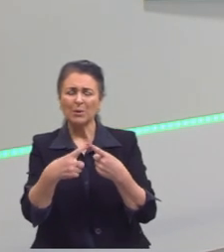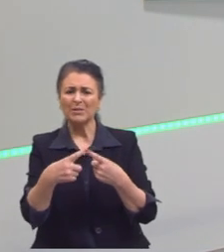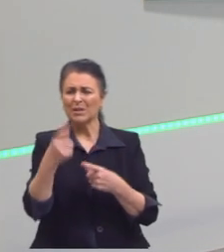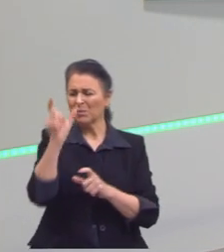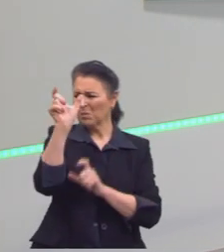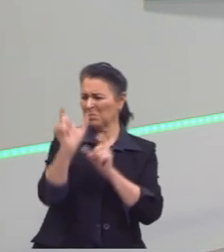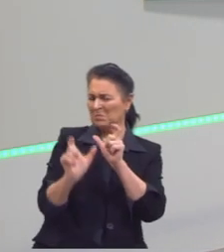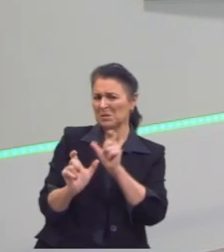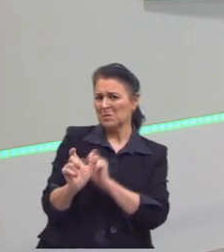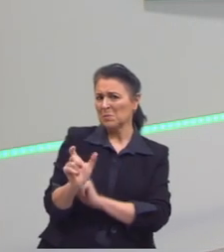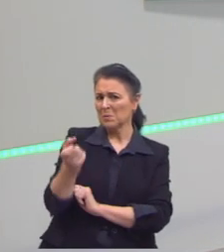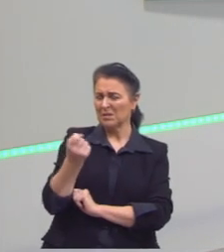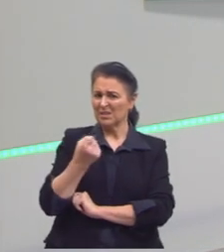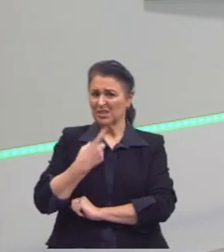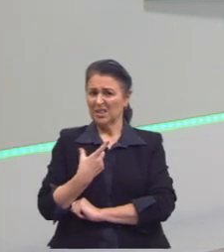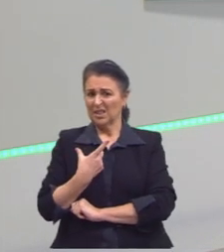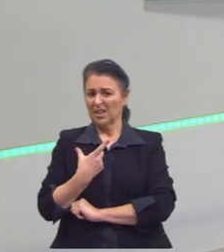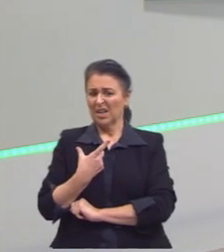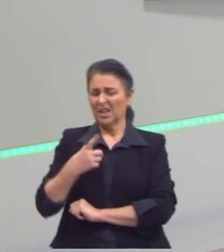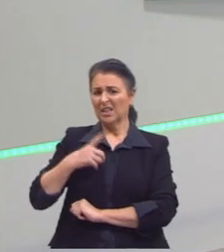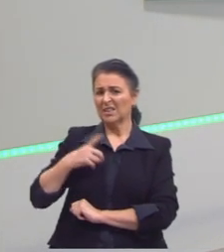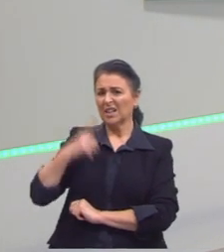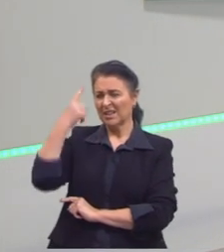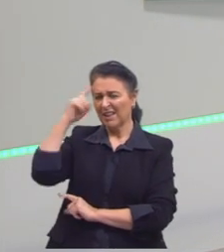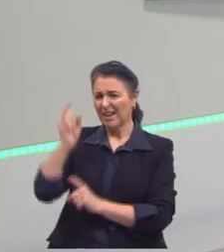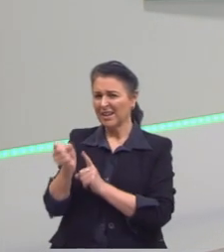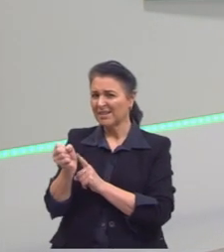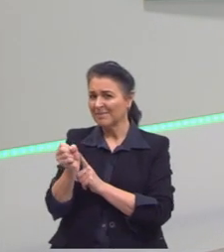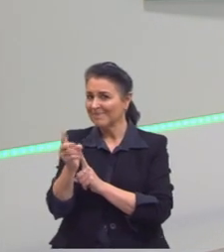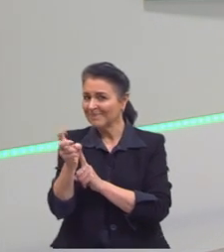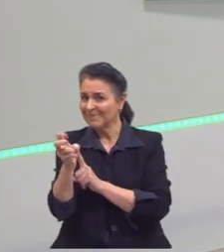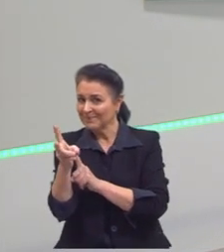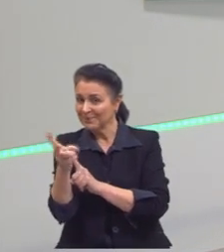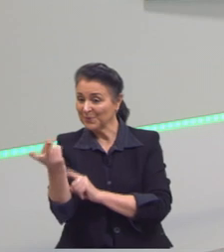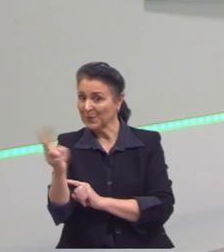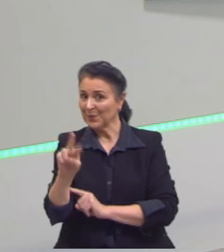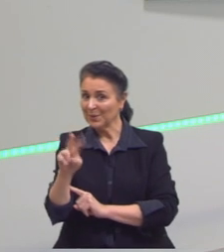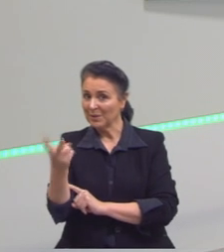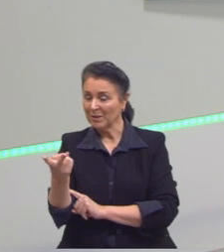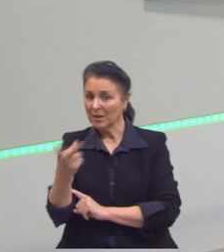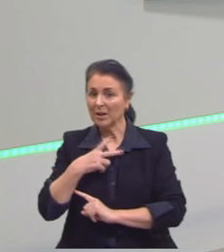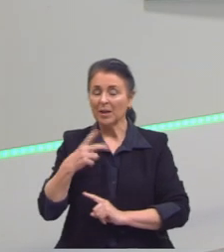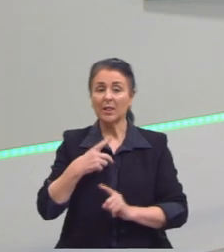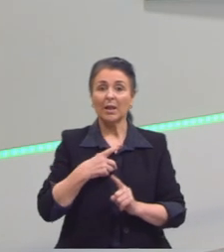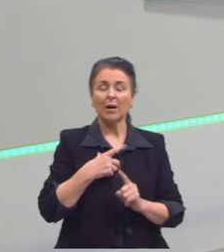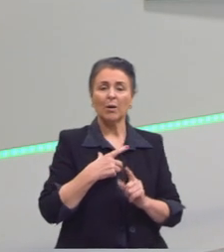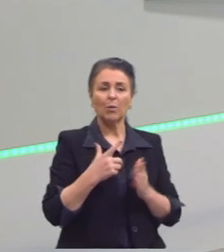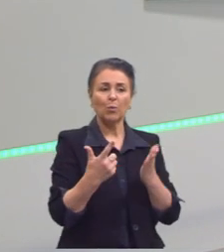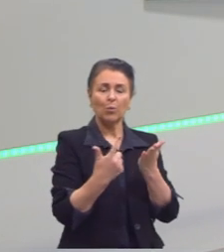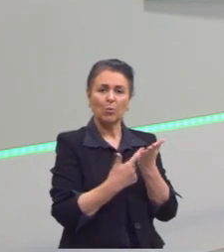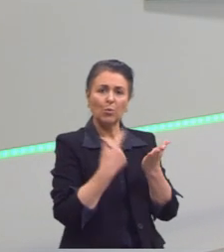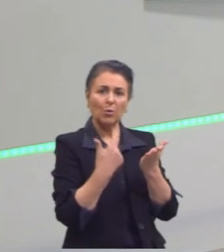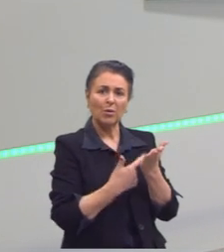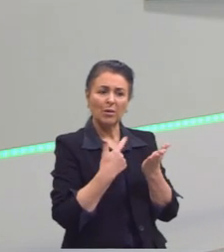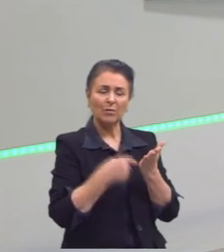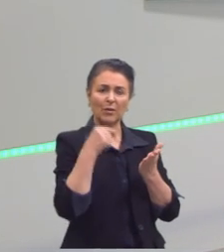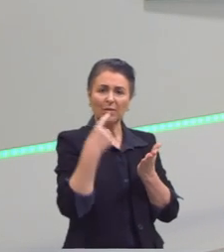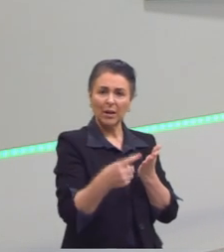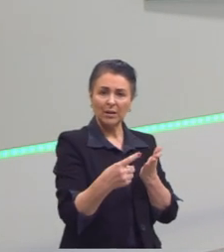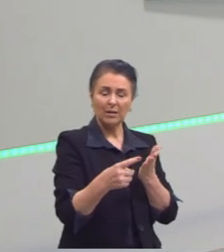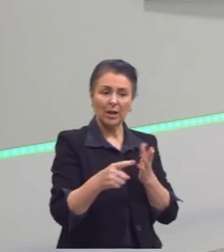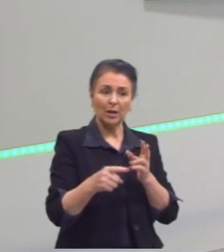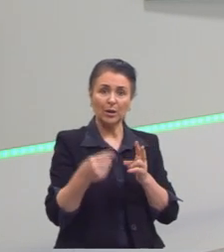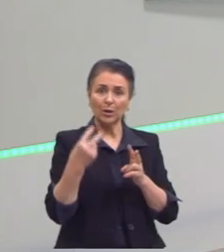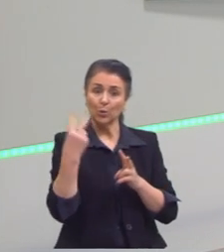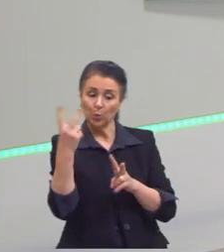dicotômico. Então a obra dele, ele passa por duas vertentes, ele tem a